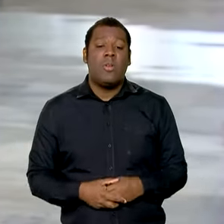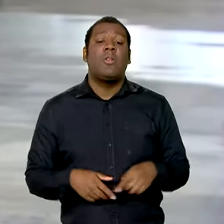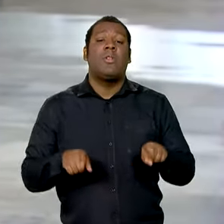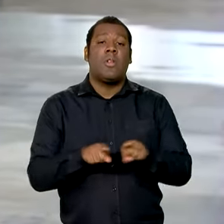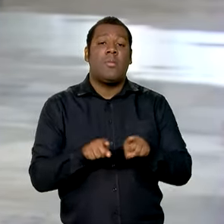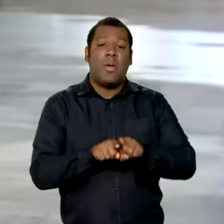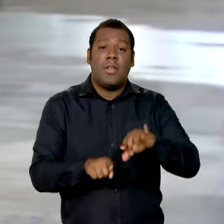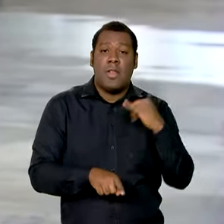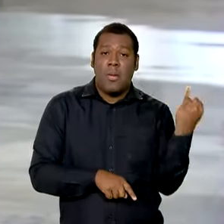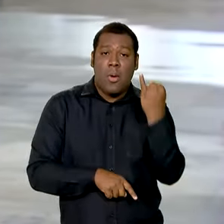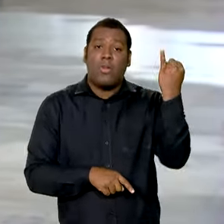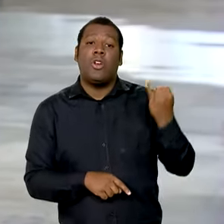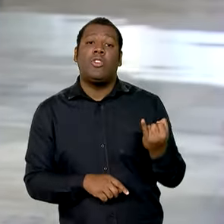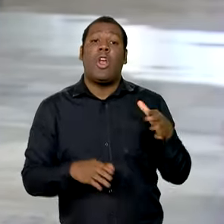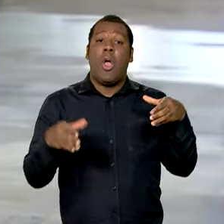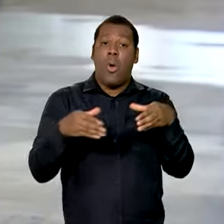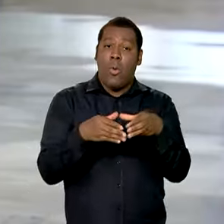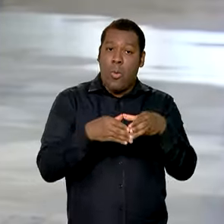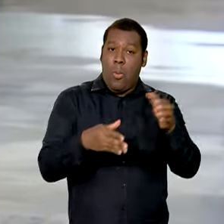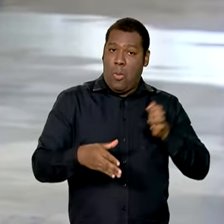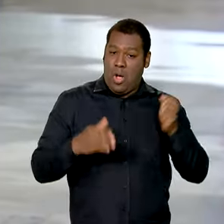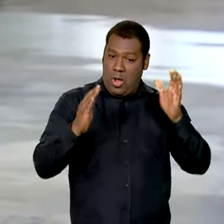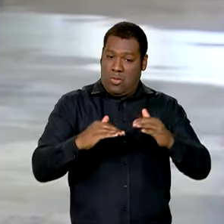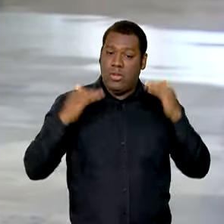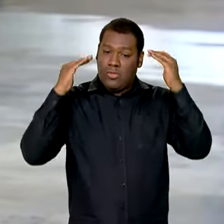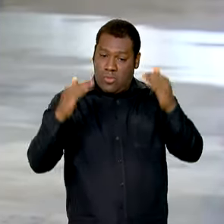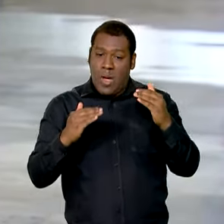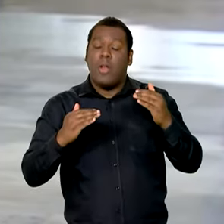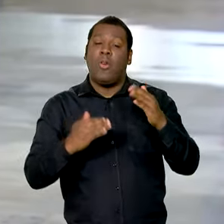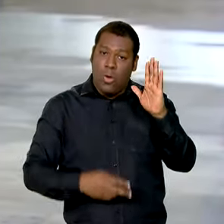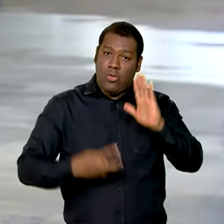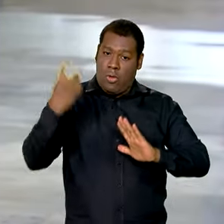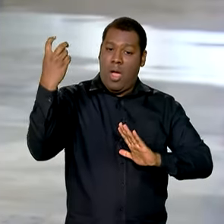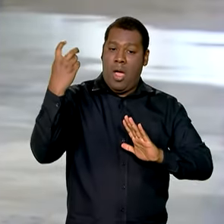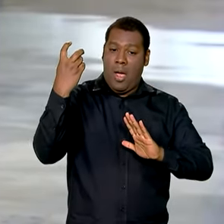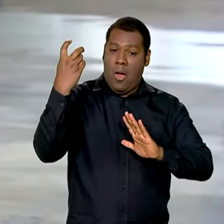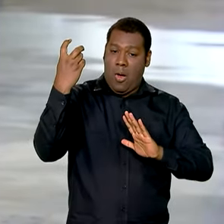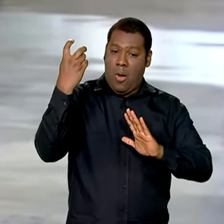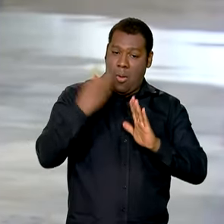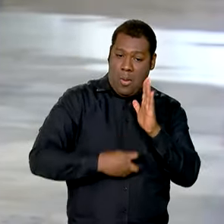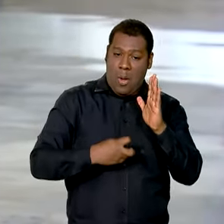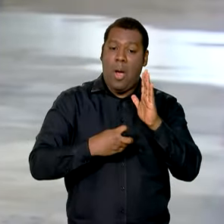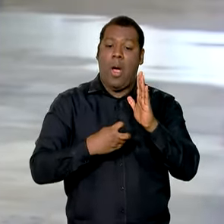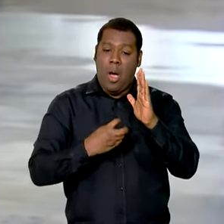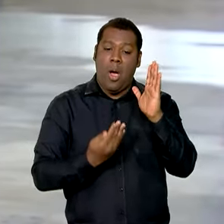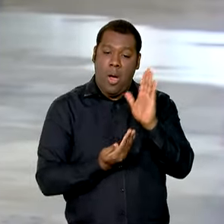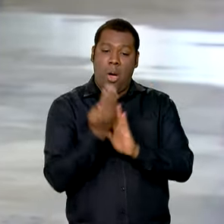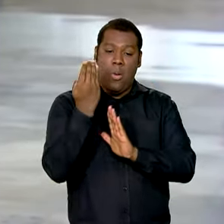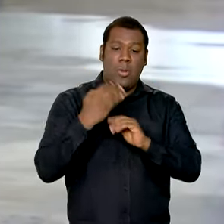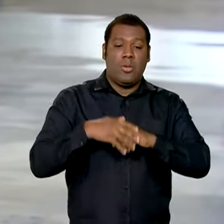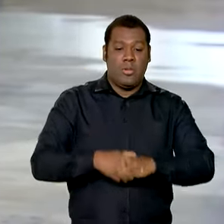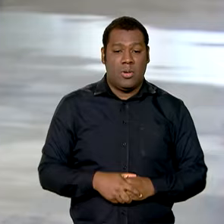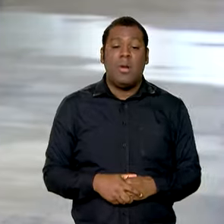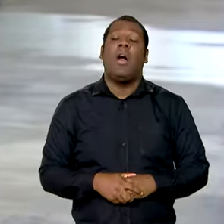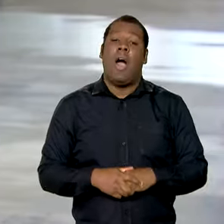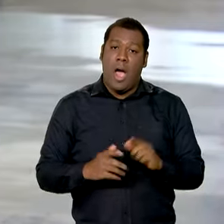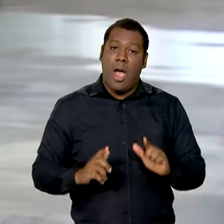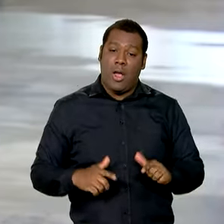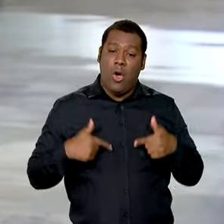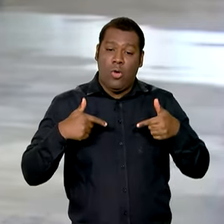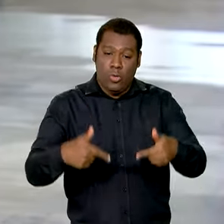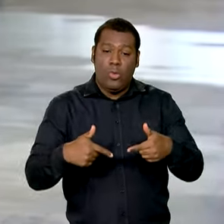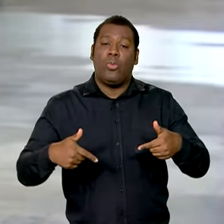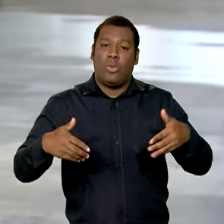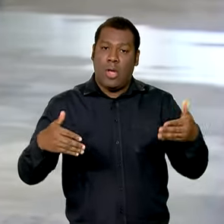os super ricos no mundo e, a partir dessa tributação internacional, usar esses recursos para promover uma redução da pobreza e da